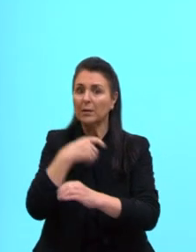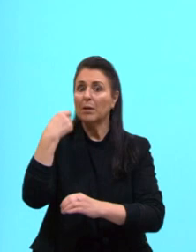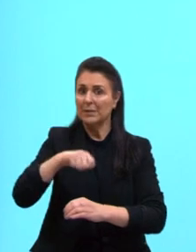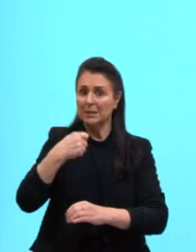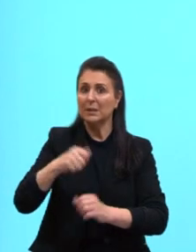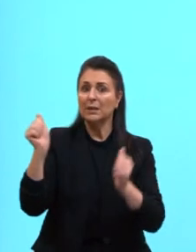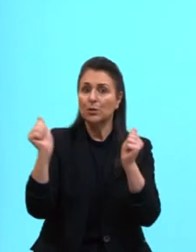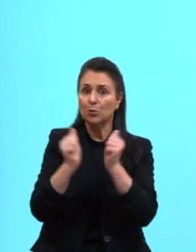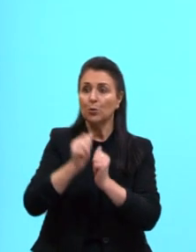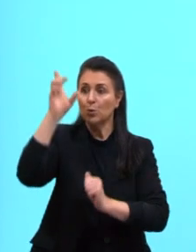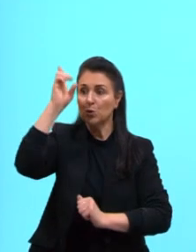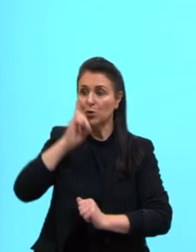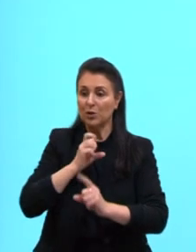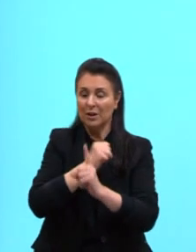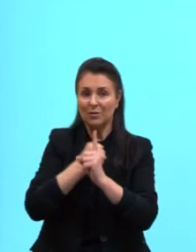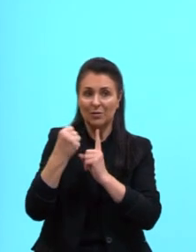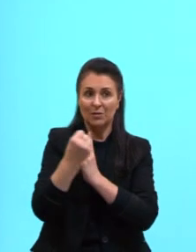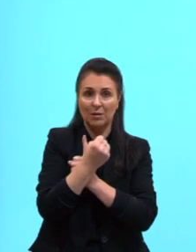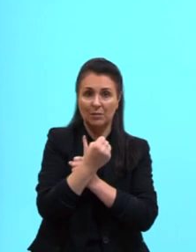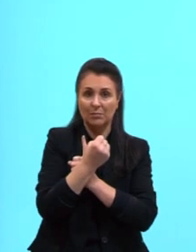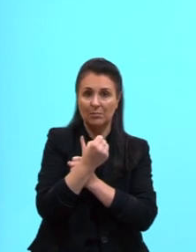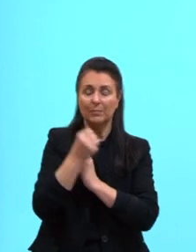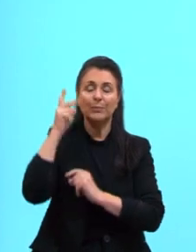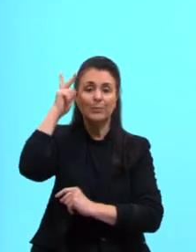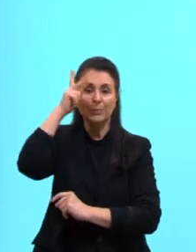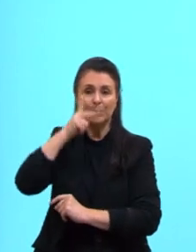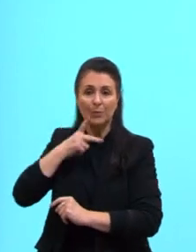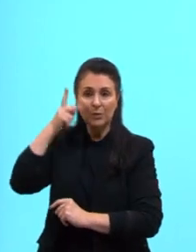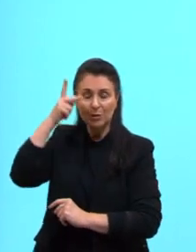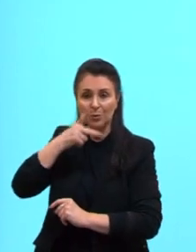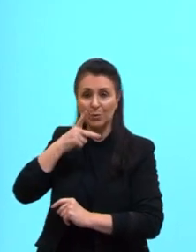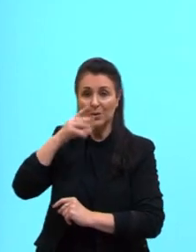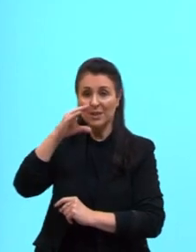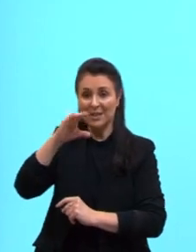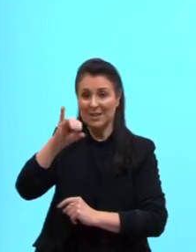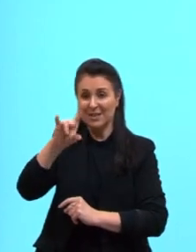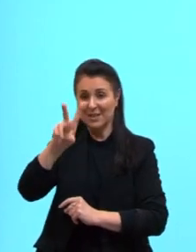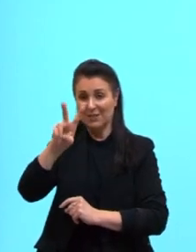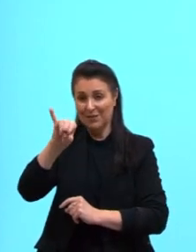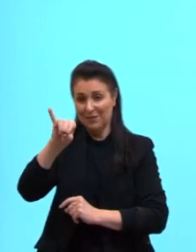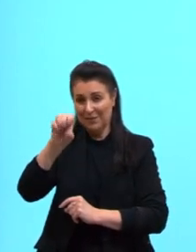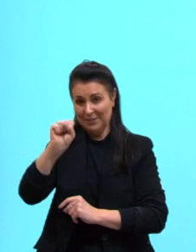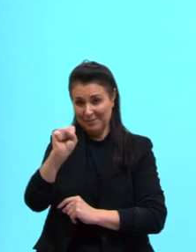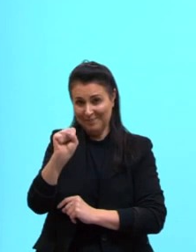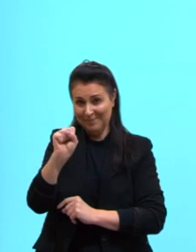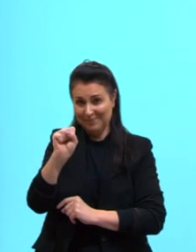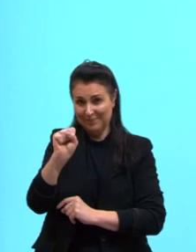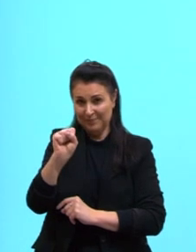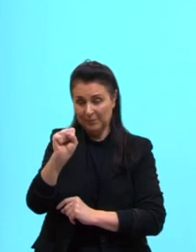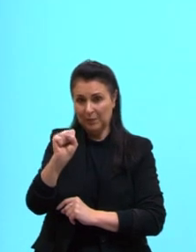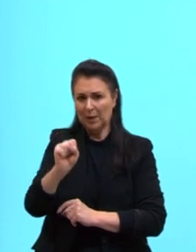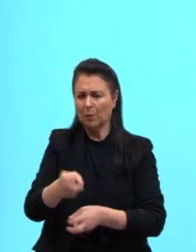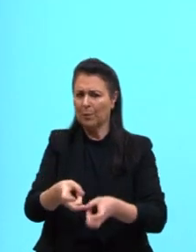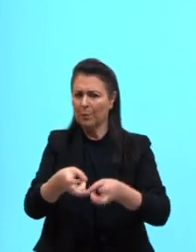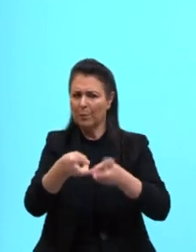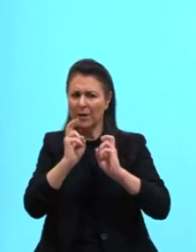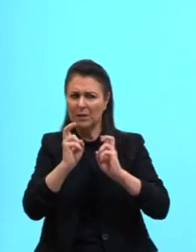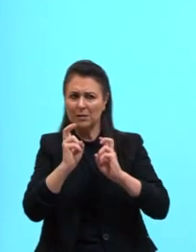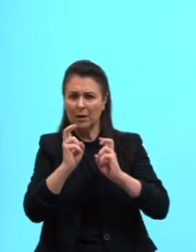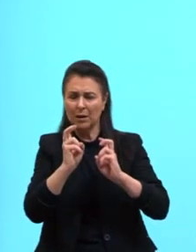dos direitos sociais, políticos e civis. Sob essa ótica, percebe-se que